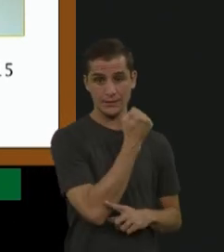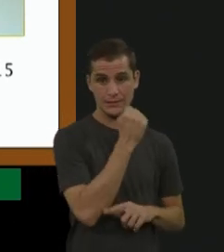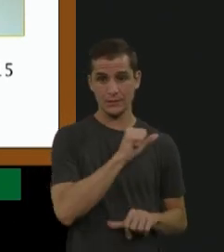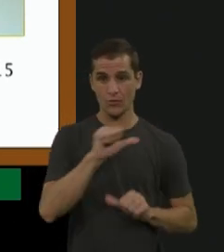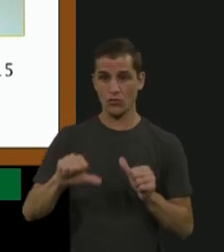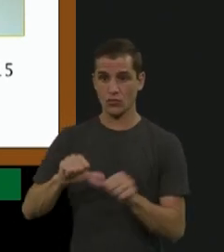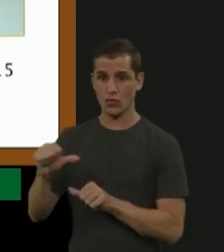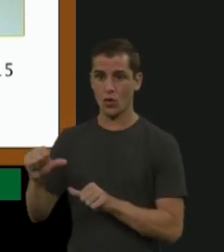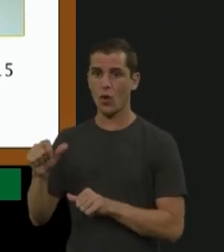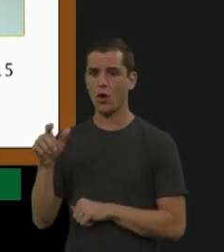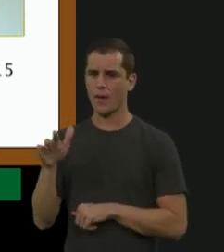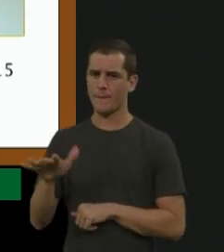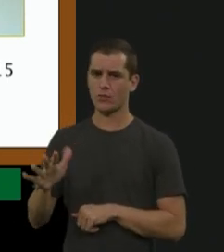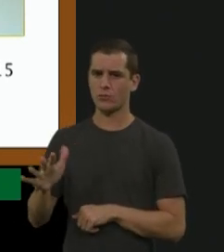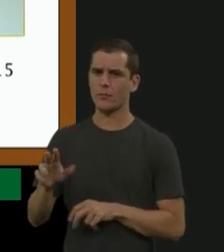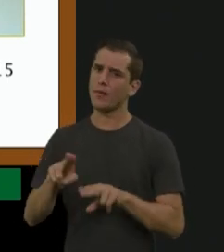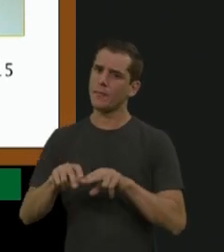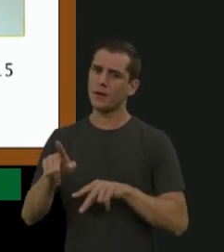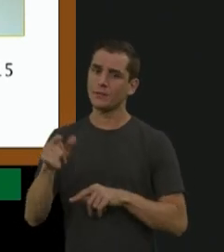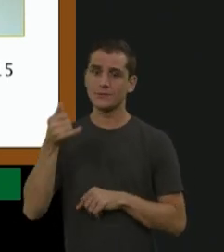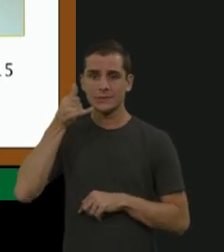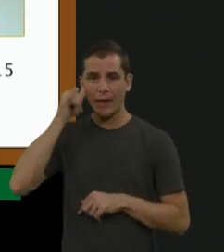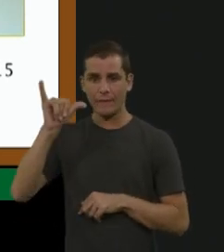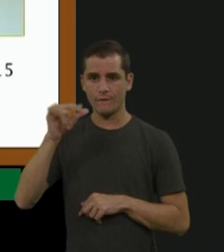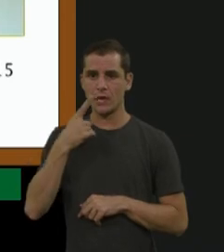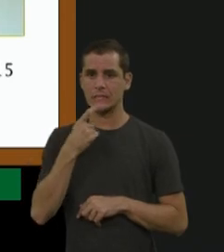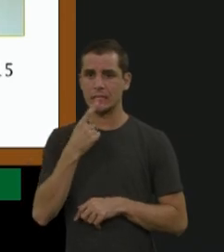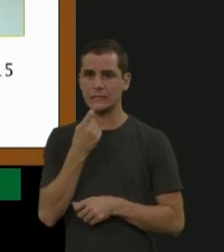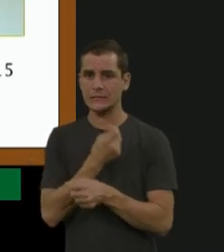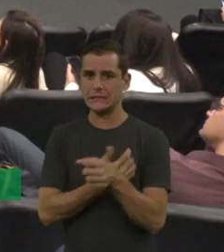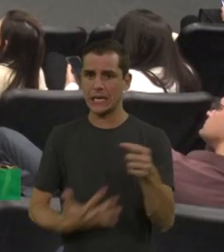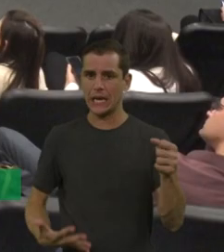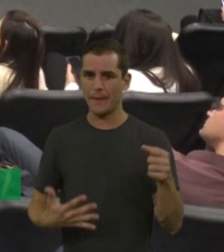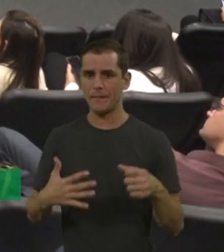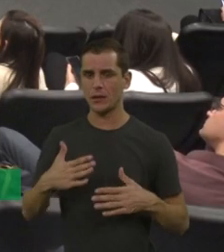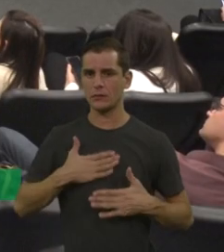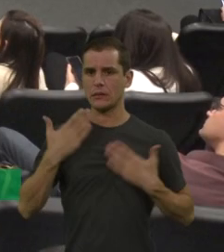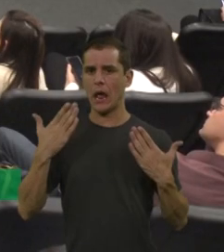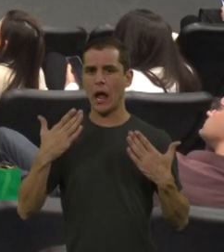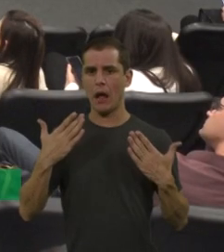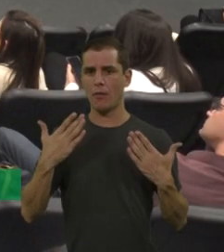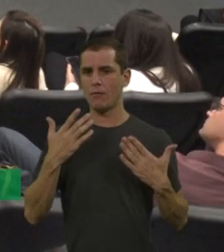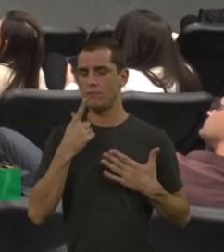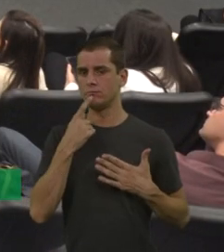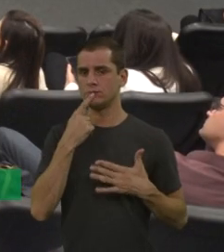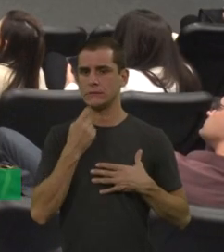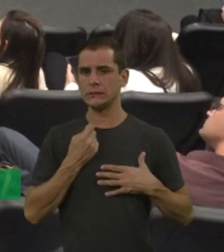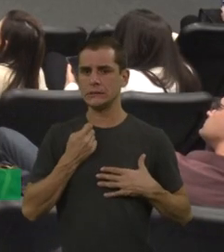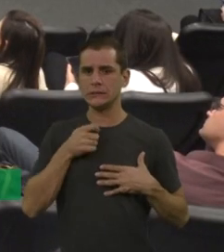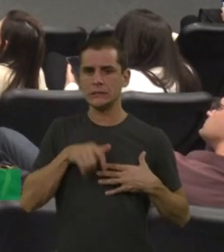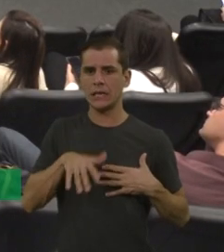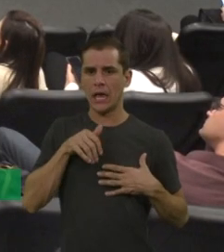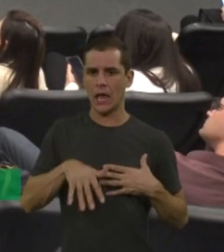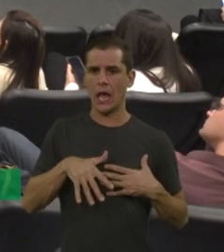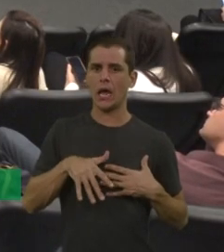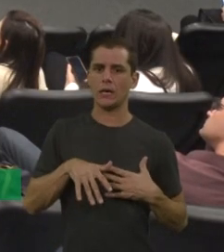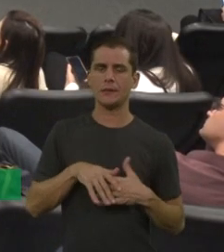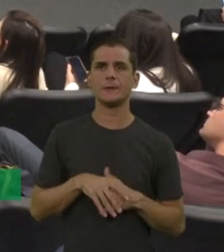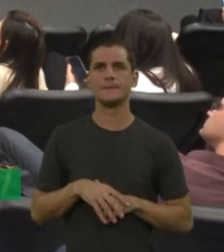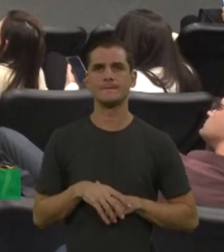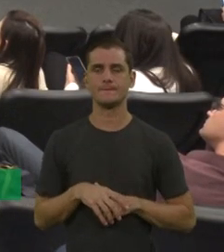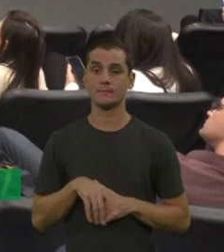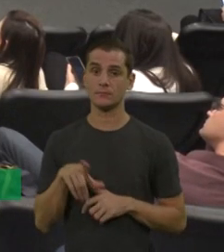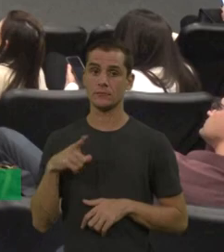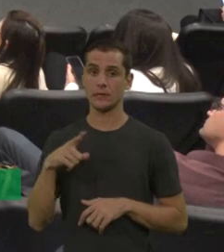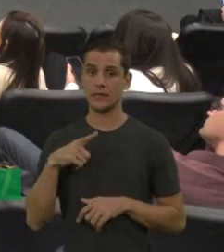sangramento espontâneo, sangramento do nada, digamos assim, espontaneamente. Então, aqui é um kit do Fator, que vem com